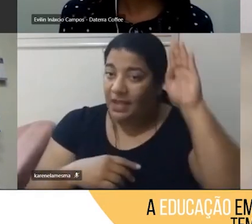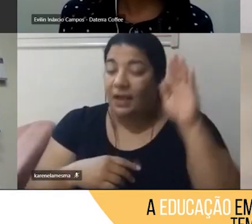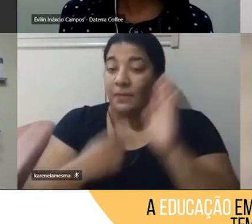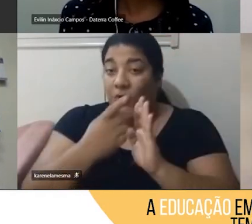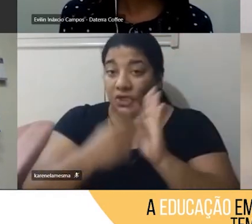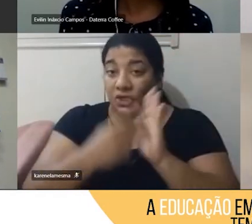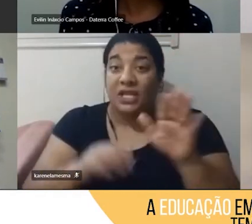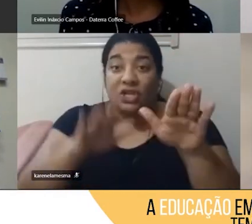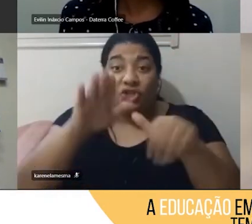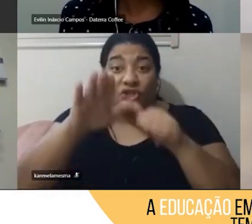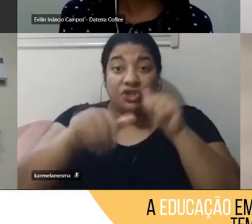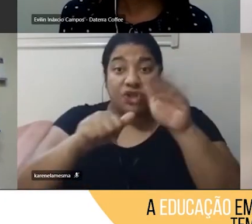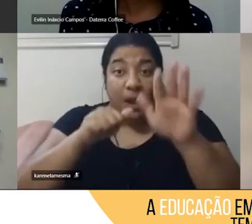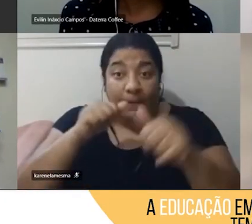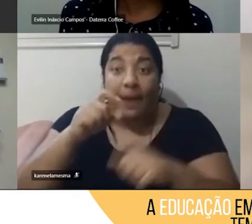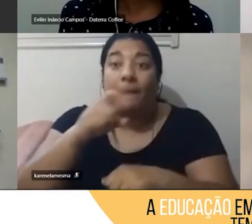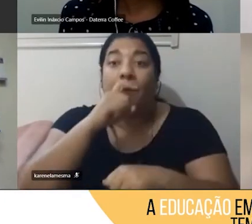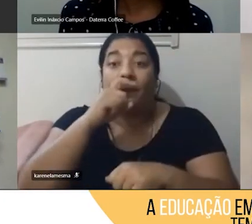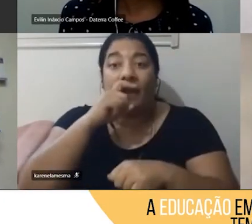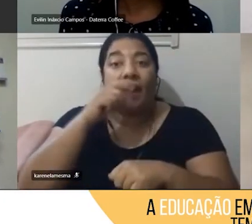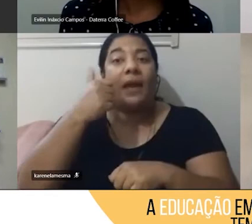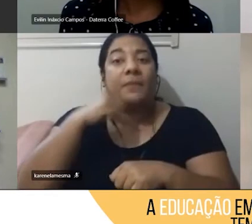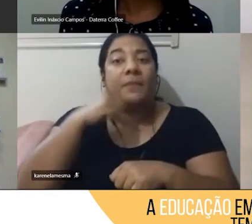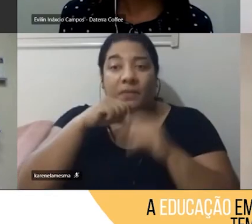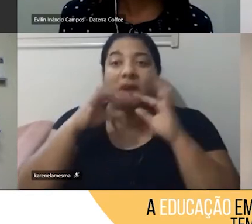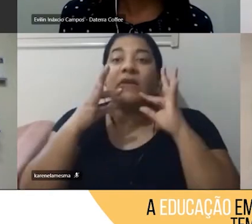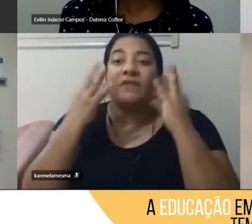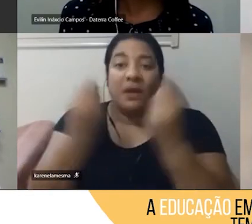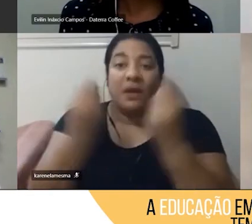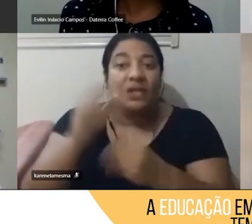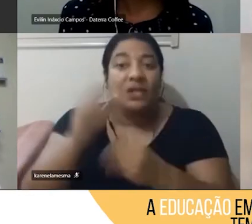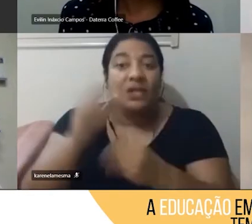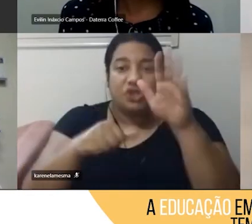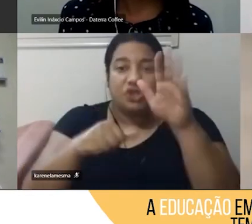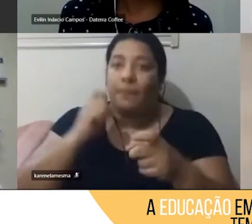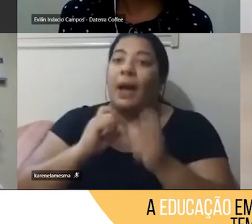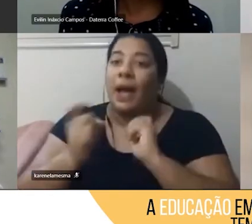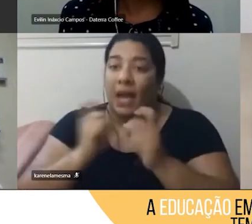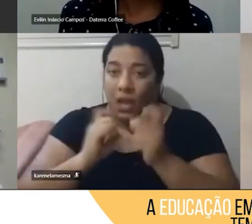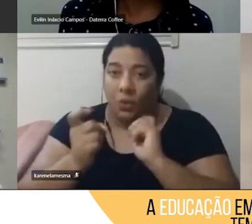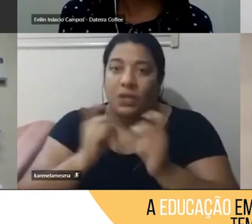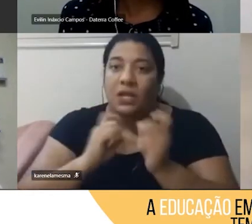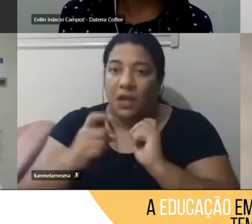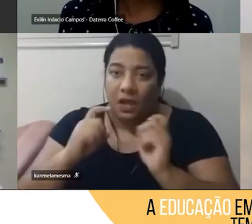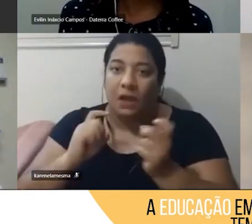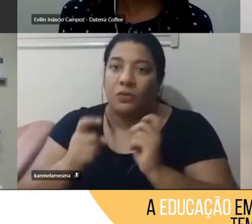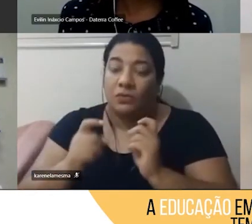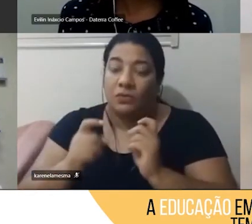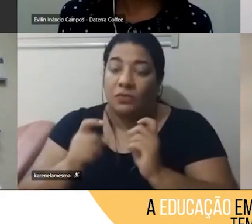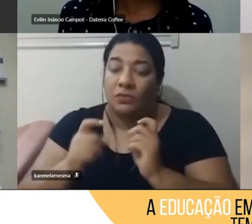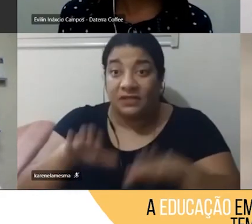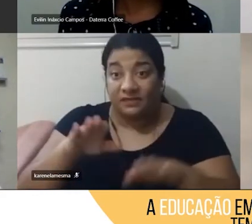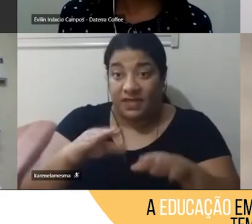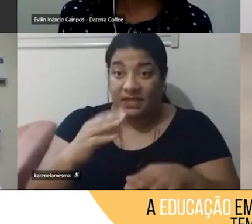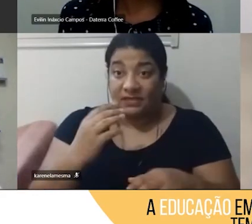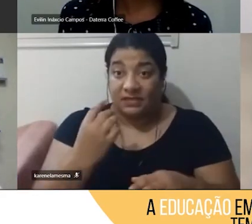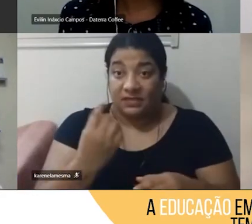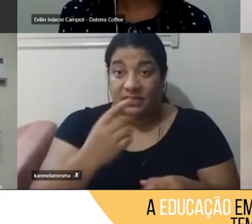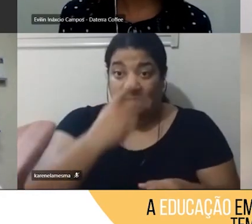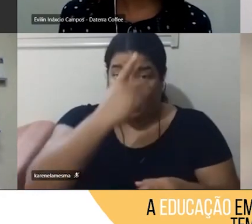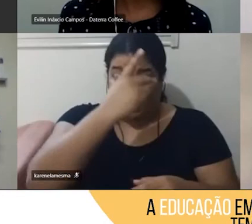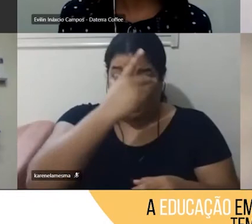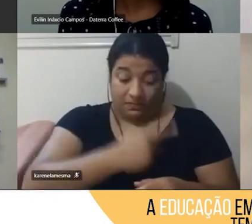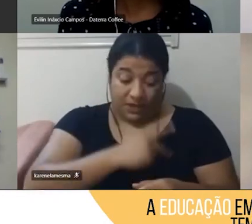tá, então, assim, tem vezes que a gente tem que fazer mais de uma reunião, e às vezes reuniões individuais, então, nós nos dividimos,